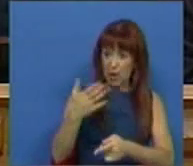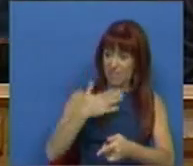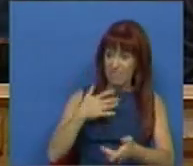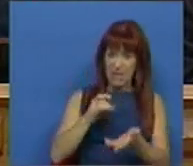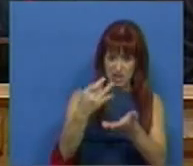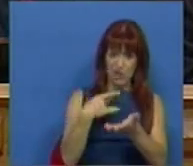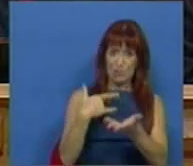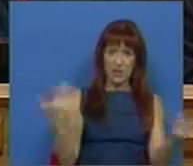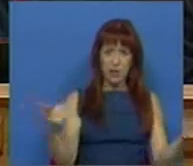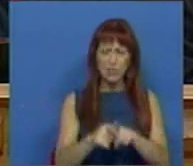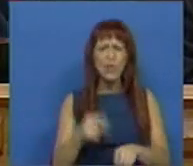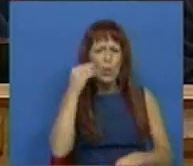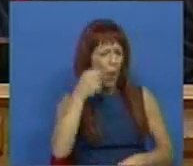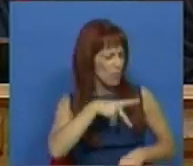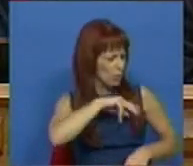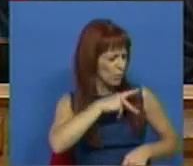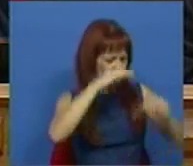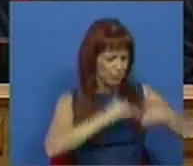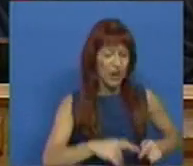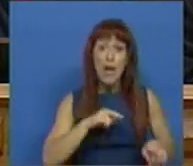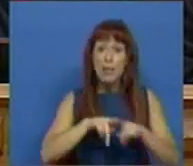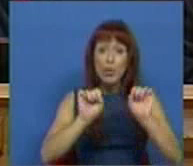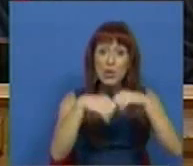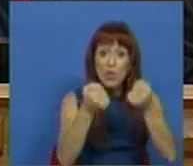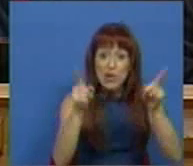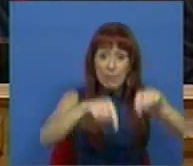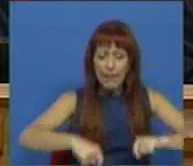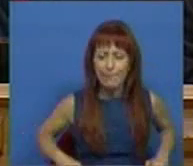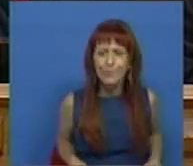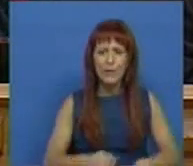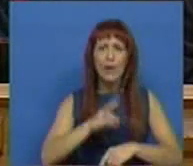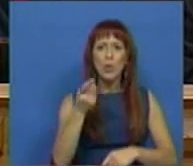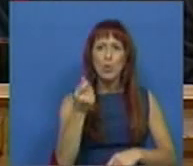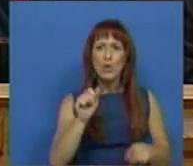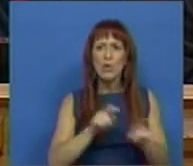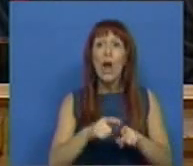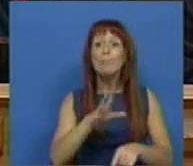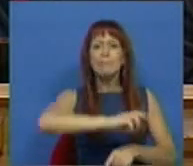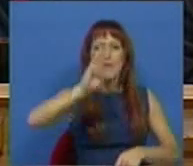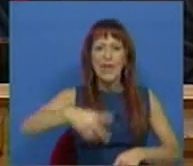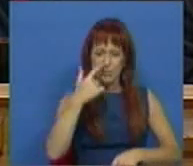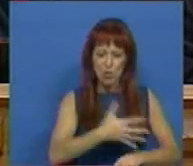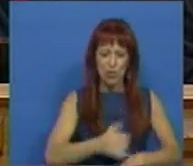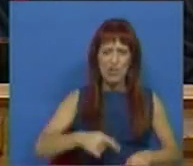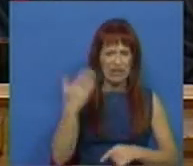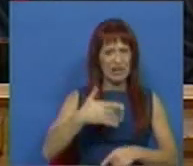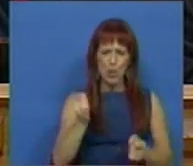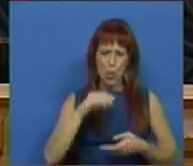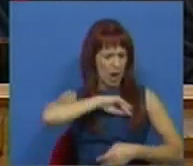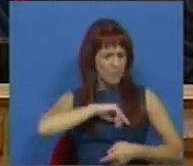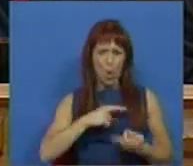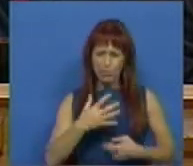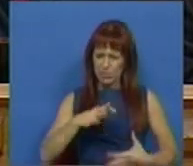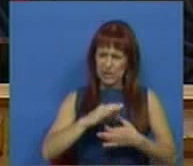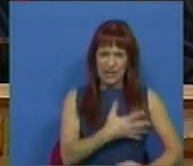despedidos, à custa dos cortes nas políticas sociais, à custa dos milhares de desempregados que deixaram de ter direito ao subsídio